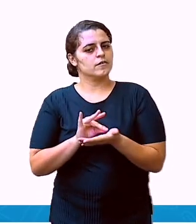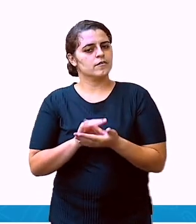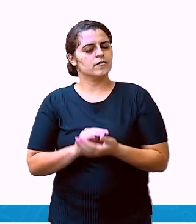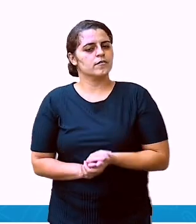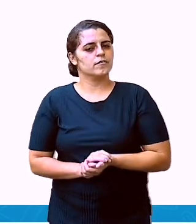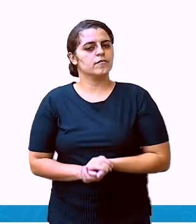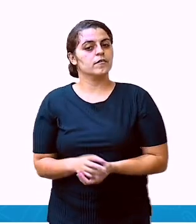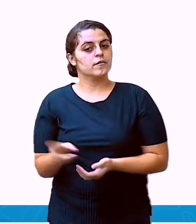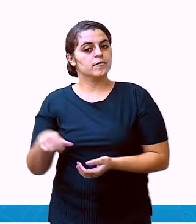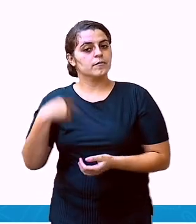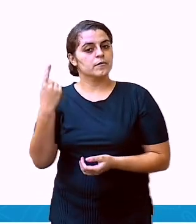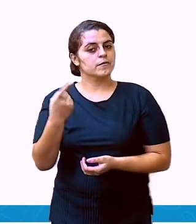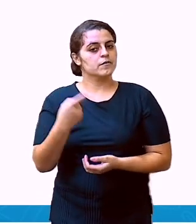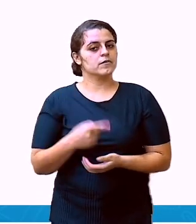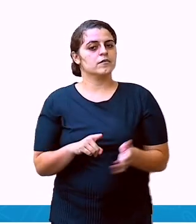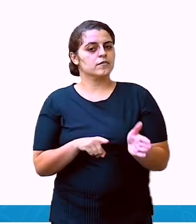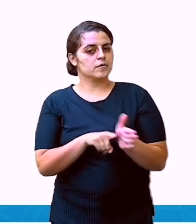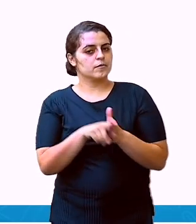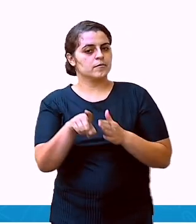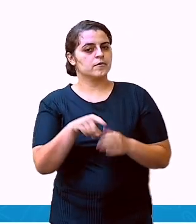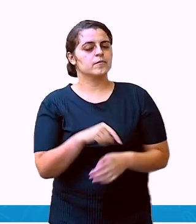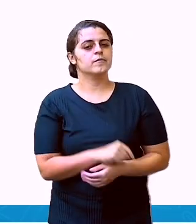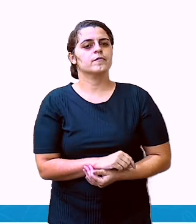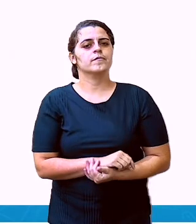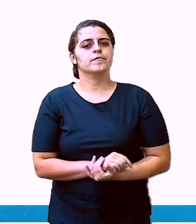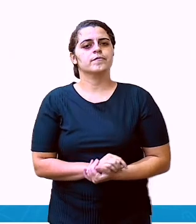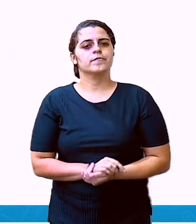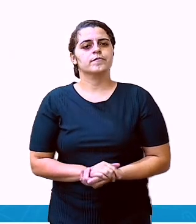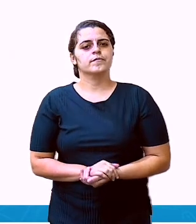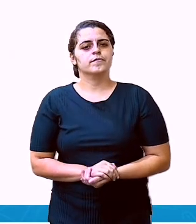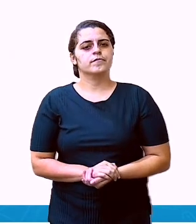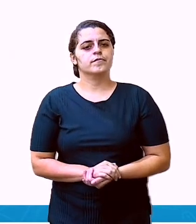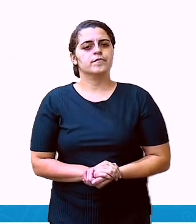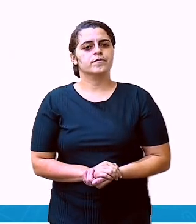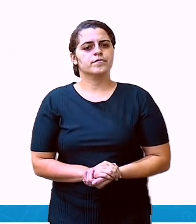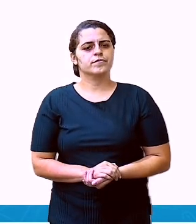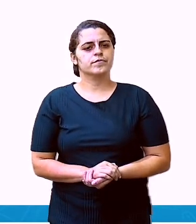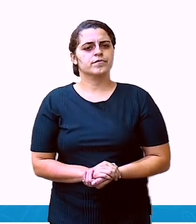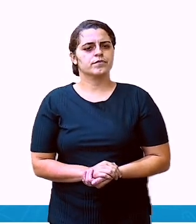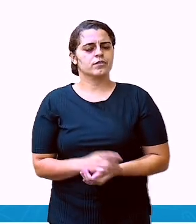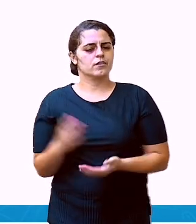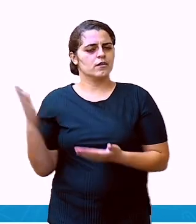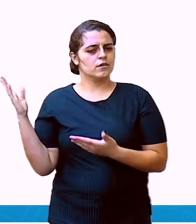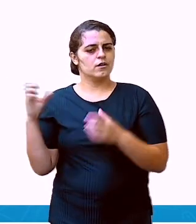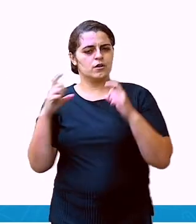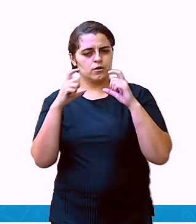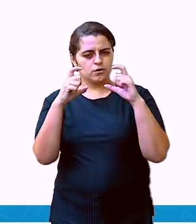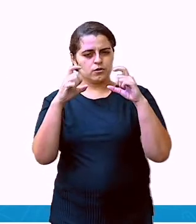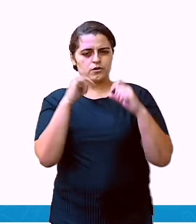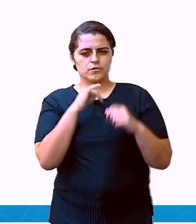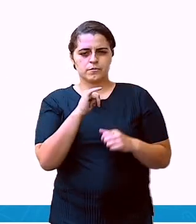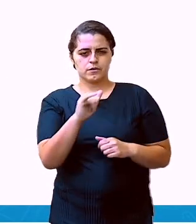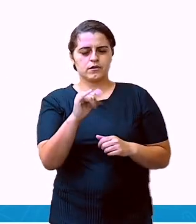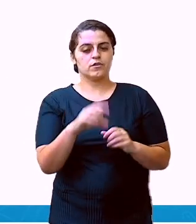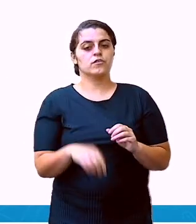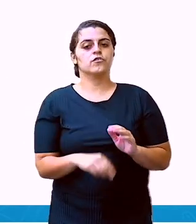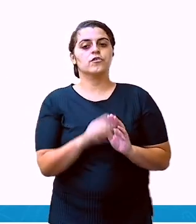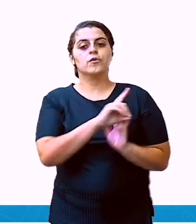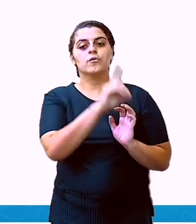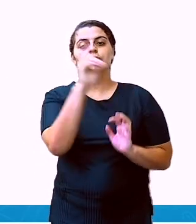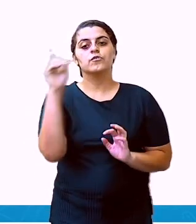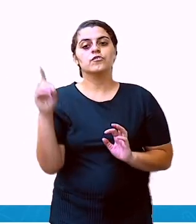Vamos à nossa próxima pergunta. Aí está o nosso bilhete, com a data em cima.